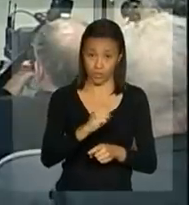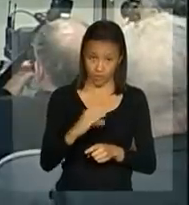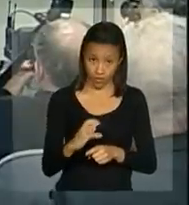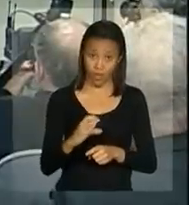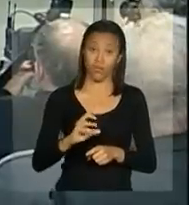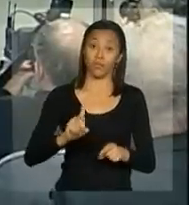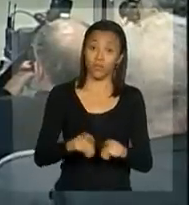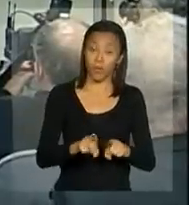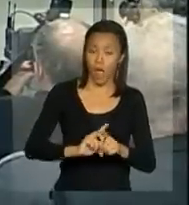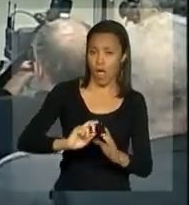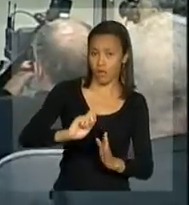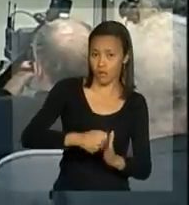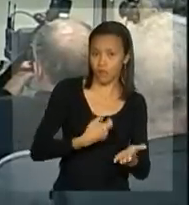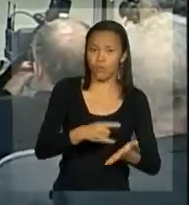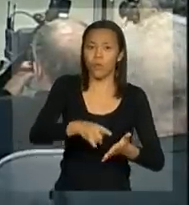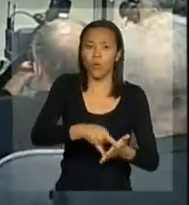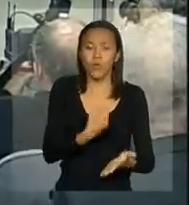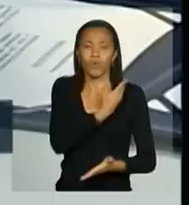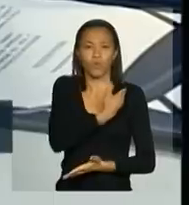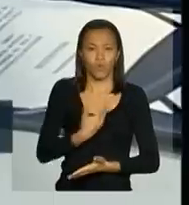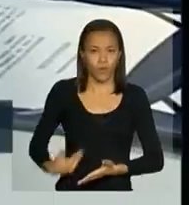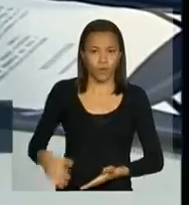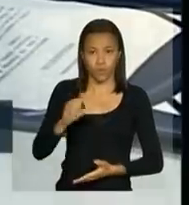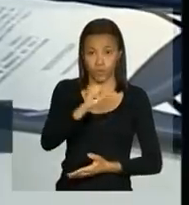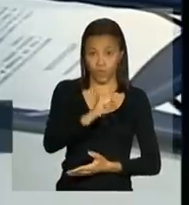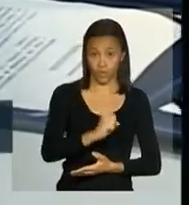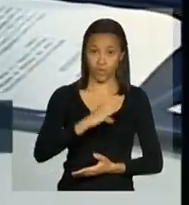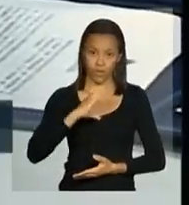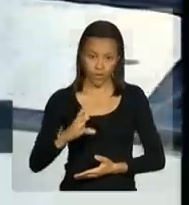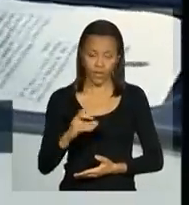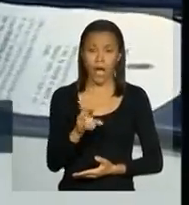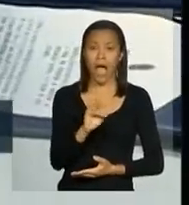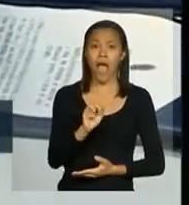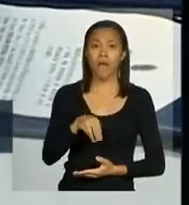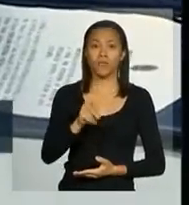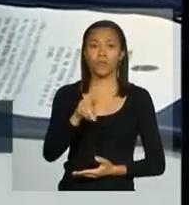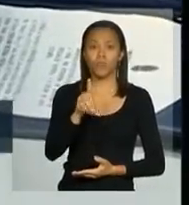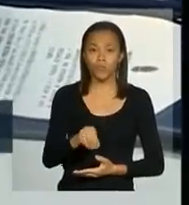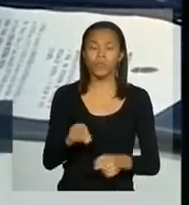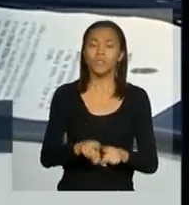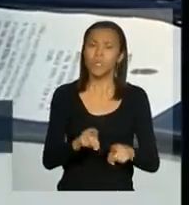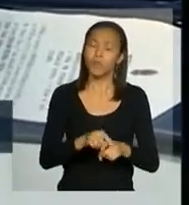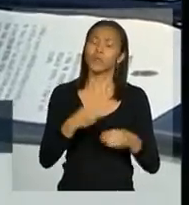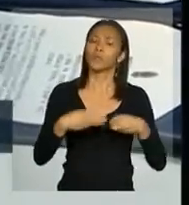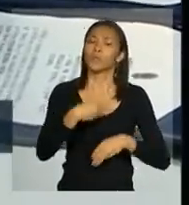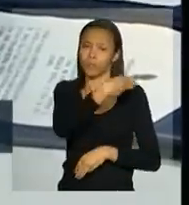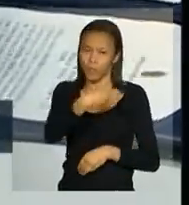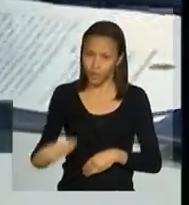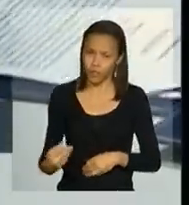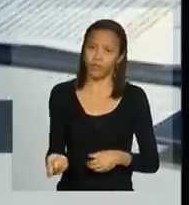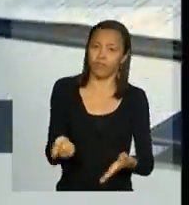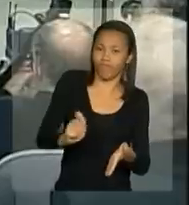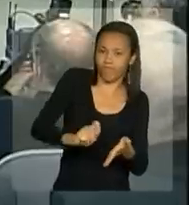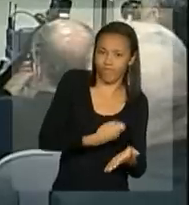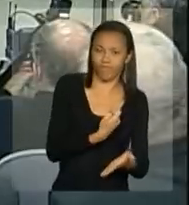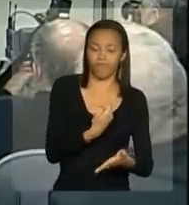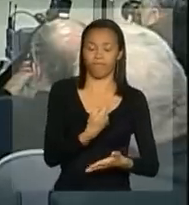Assino a portaria o governador de Santa Catarina, Raimundo Colombo, e o ministro da Integração Nacional, Fernando Bezerra Coelho.